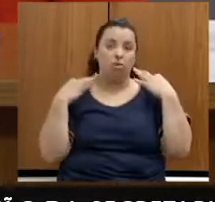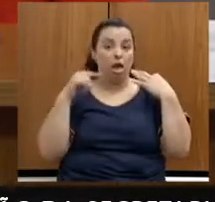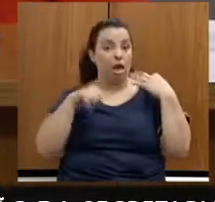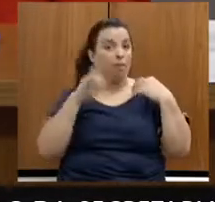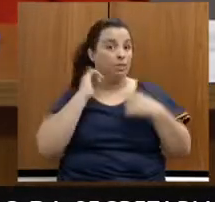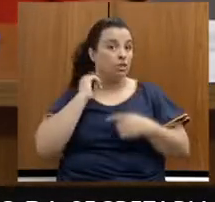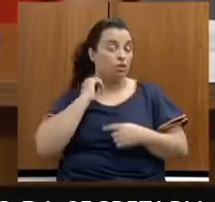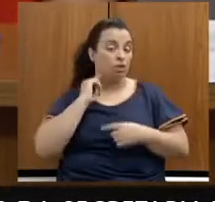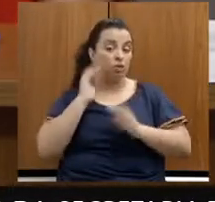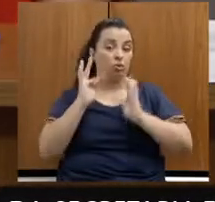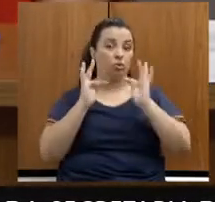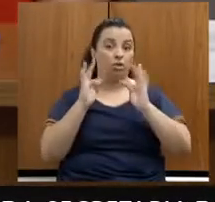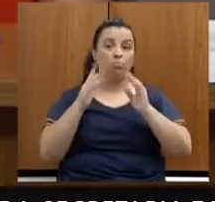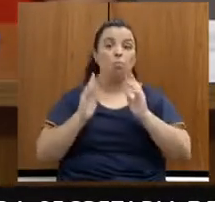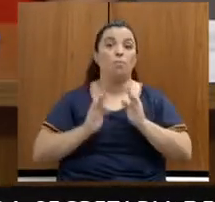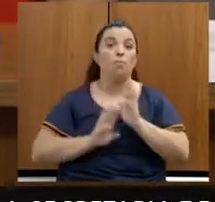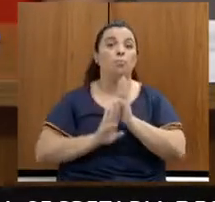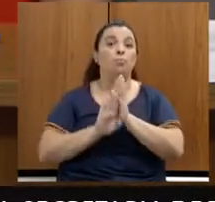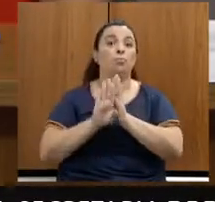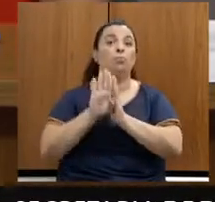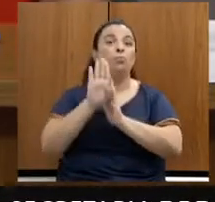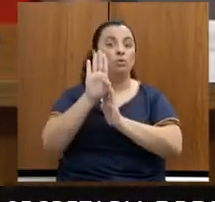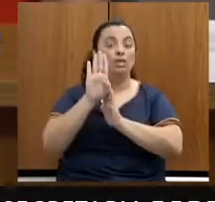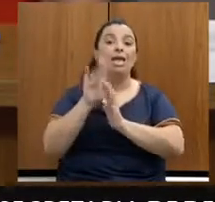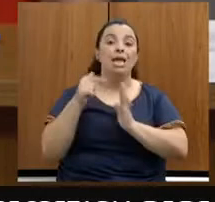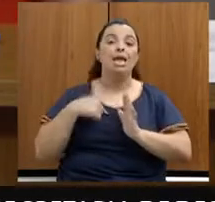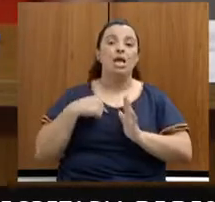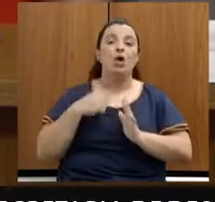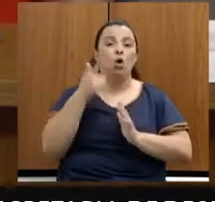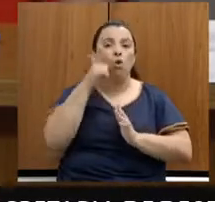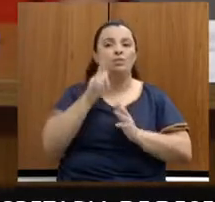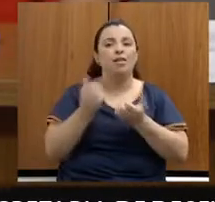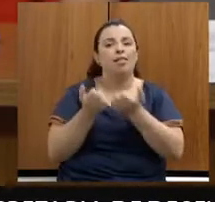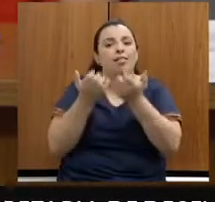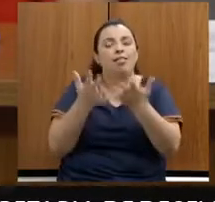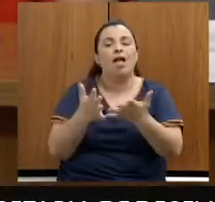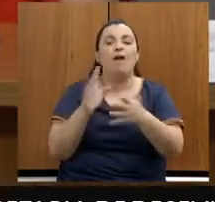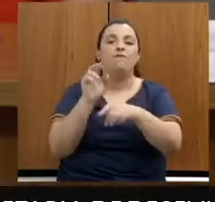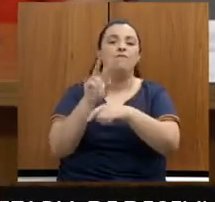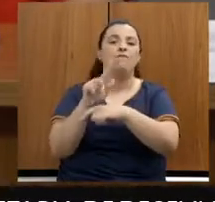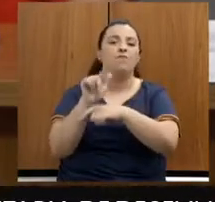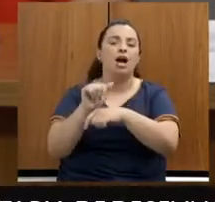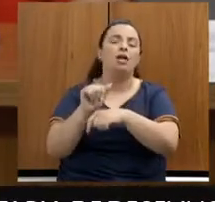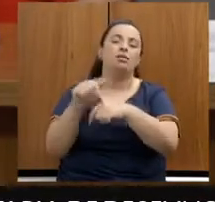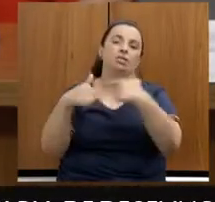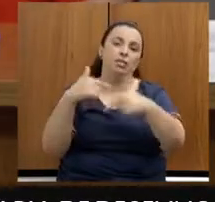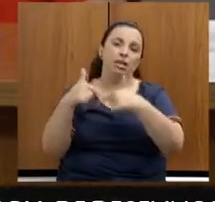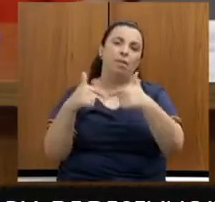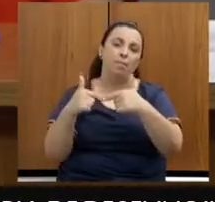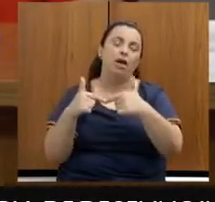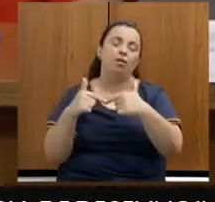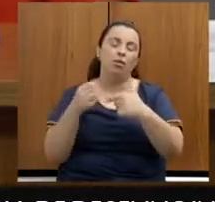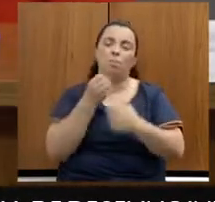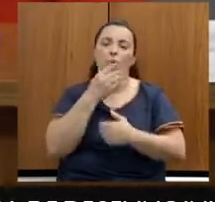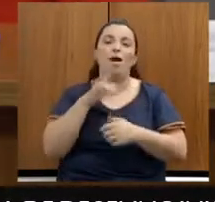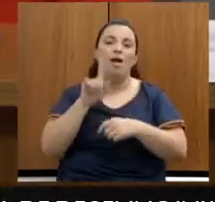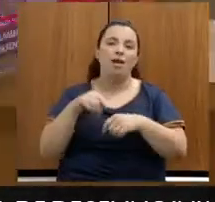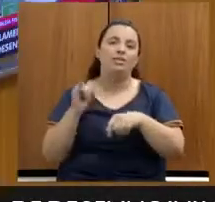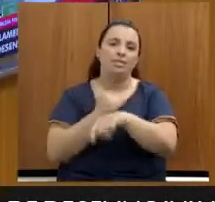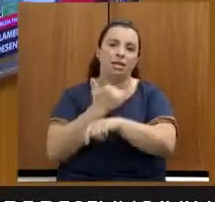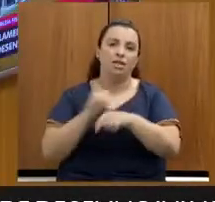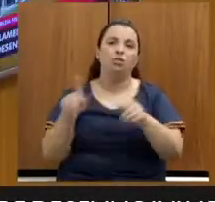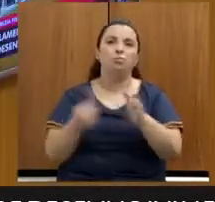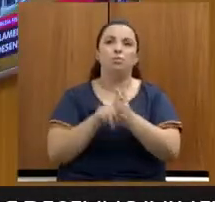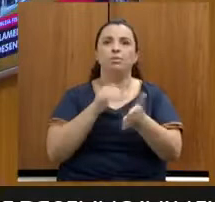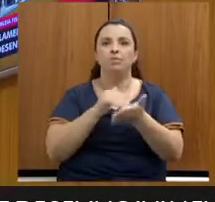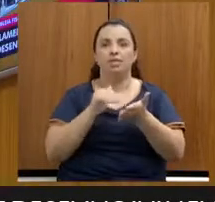absorver essas pessoas que estão desempregadas, isso faz parte da nossa estratégia também. Muito obrigado, secretária. Deputado